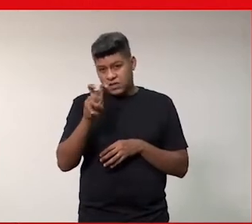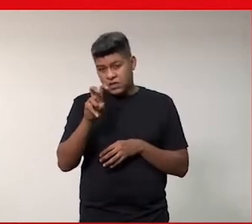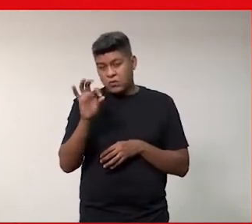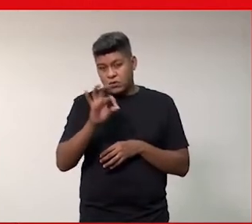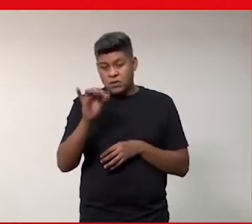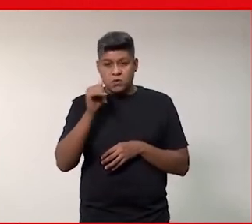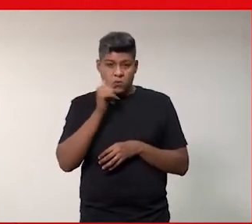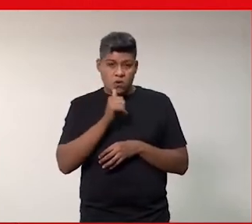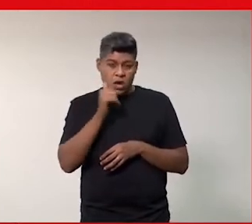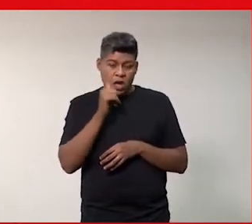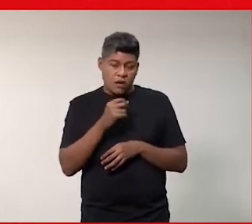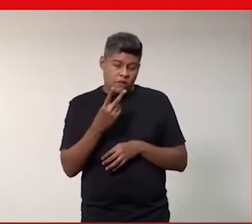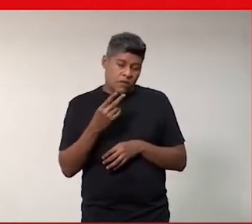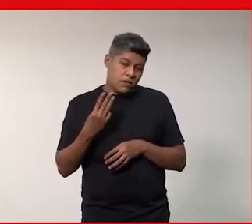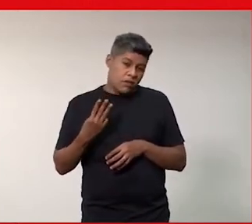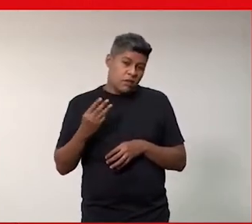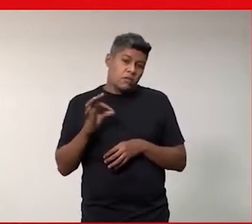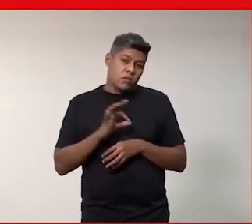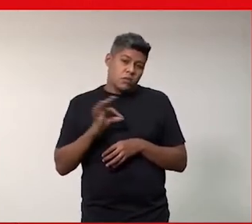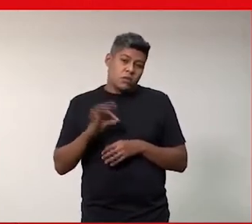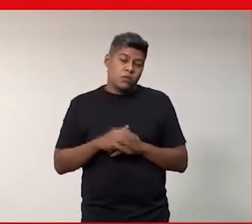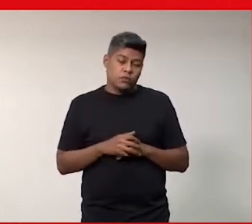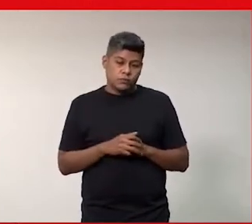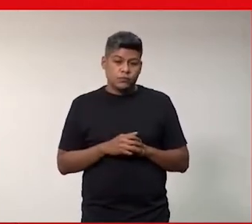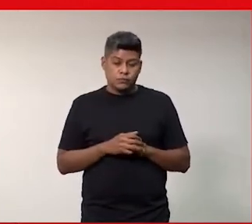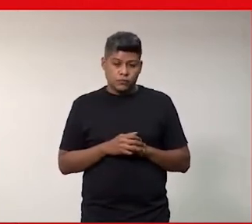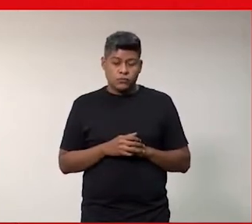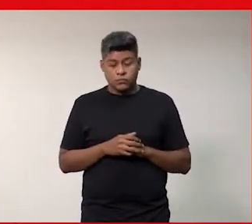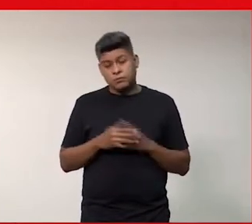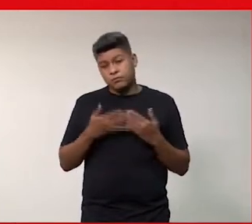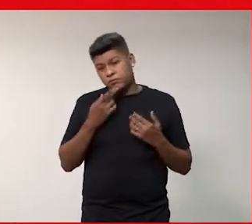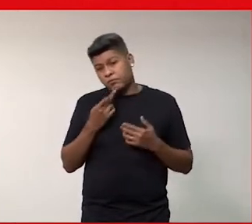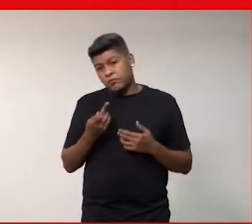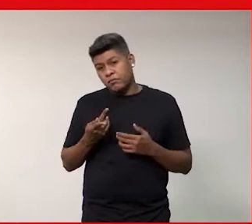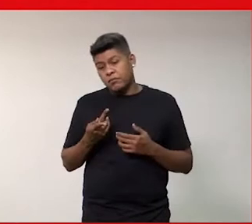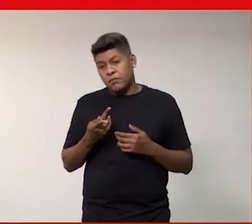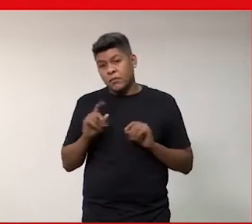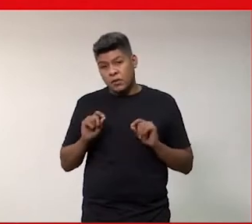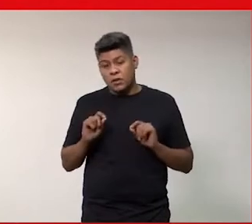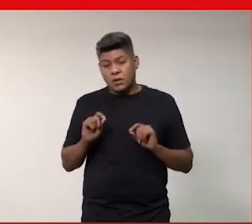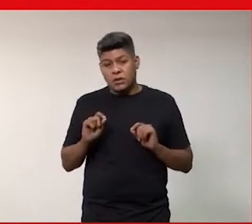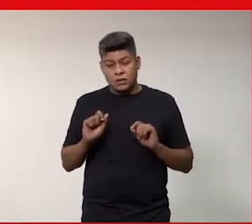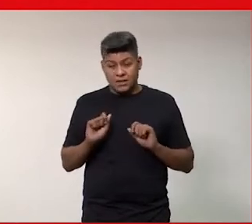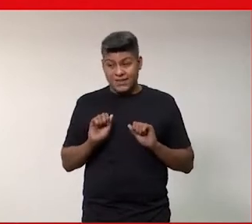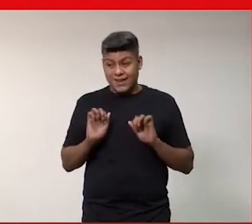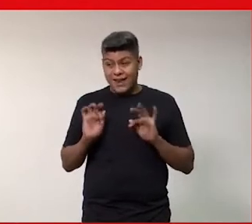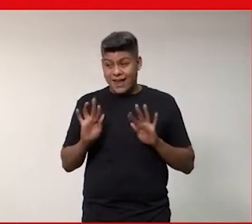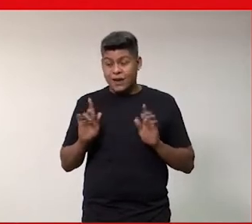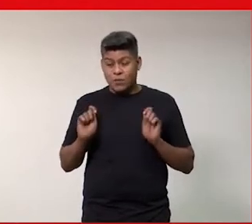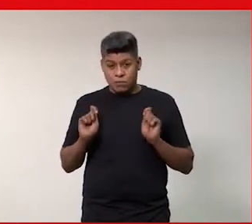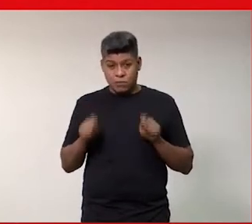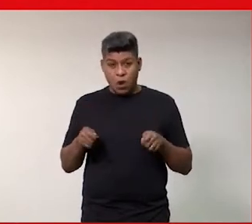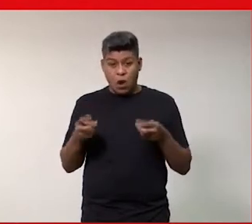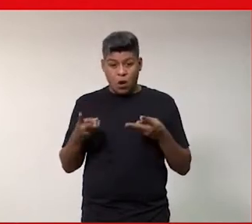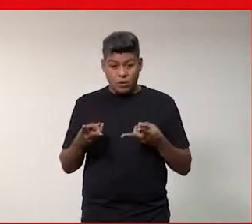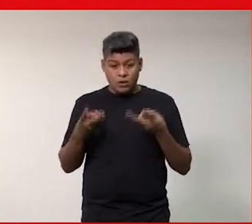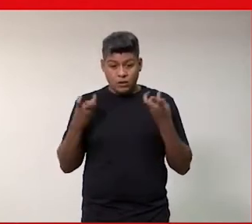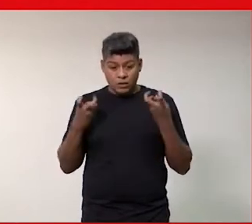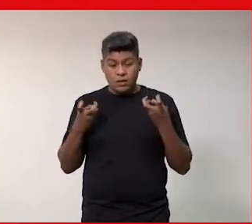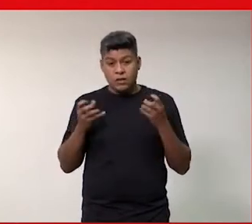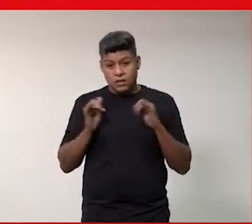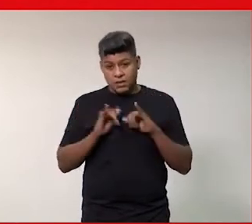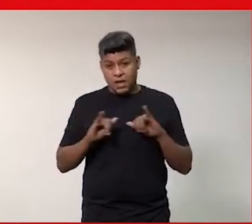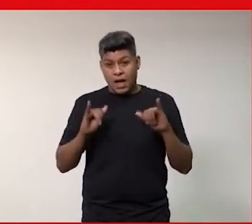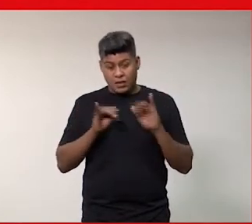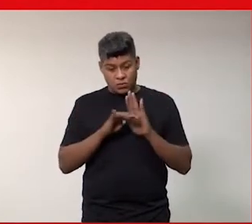feminino, 23%. Aí você pensa assim, claramente nós podemos notar nesses dados que